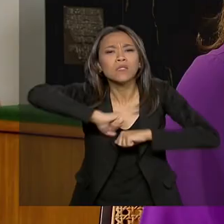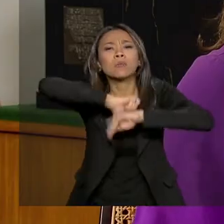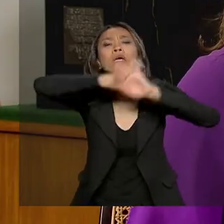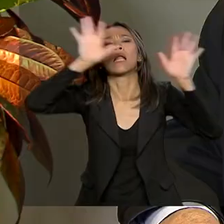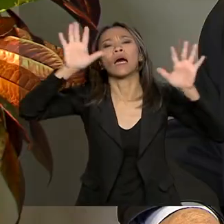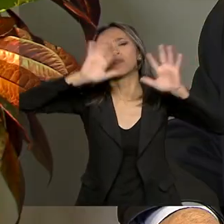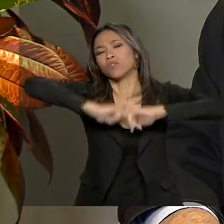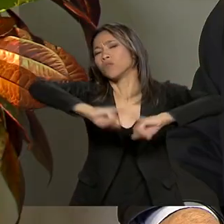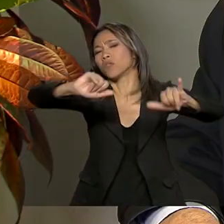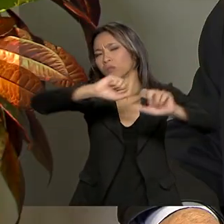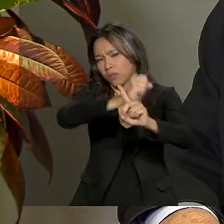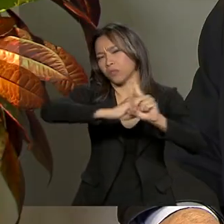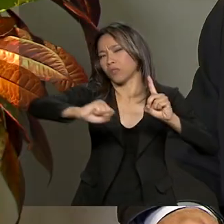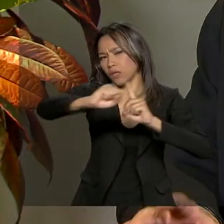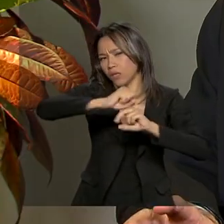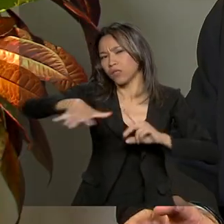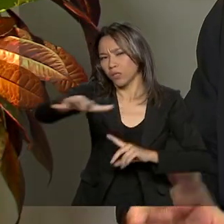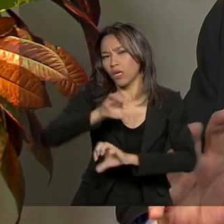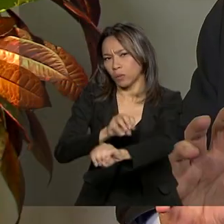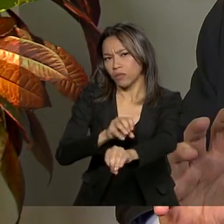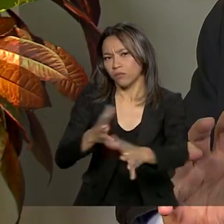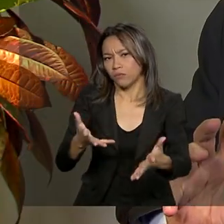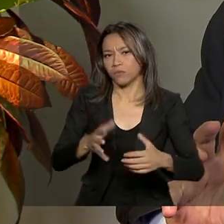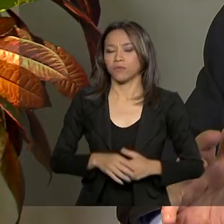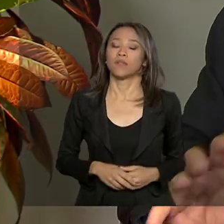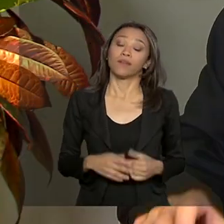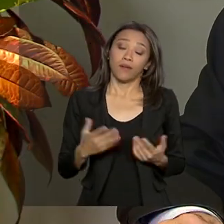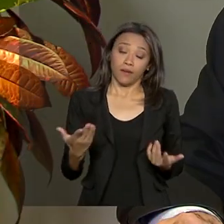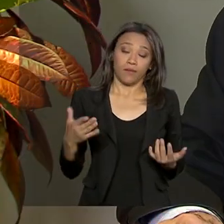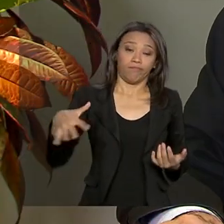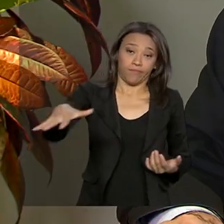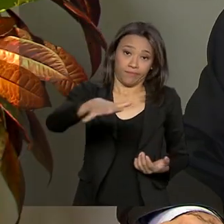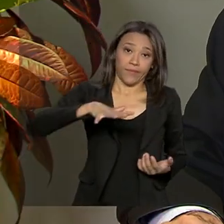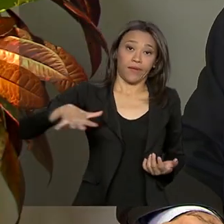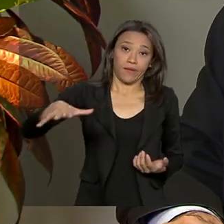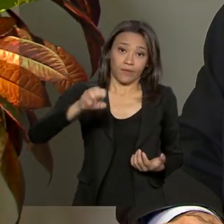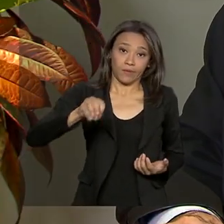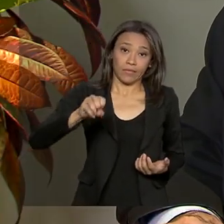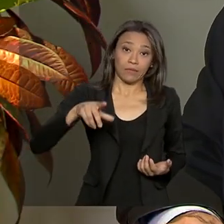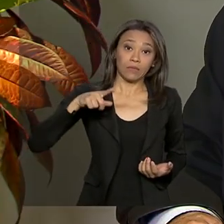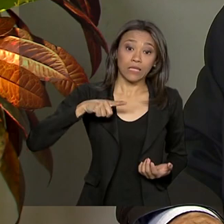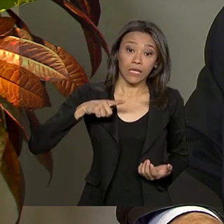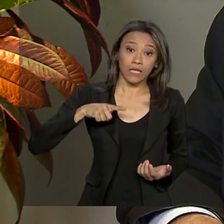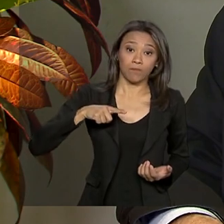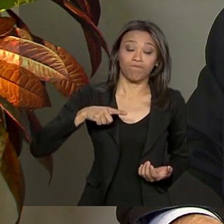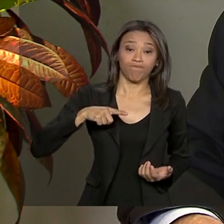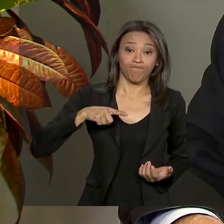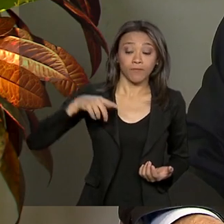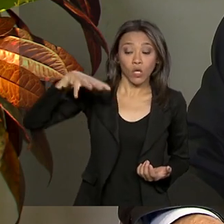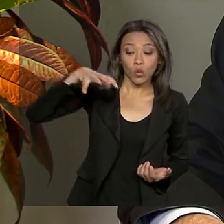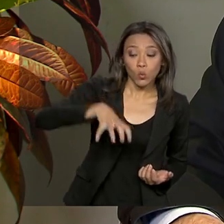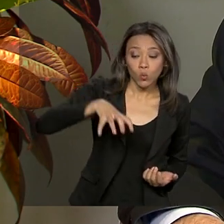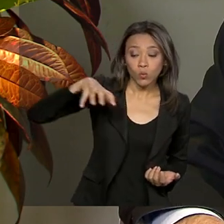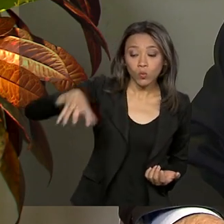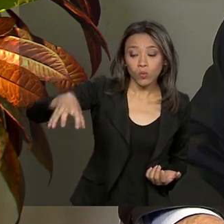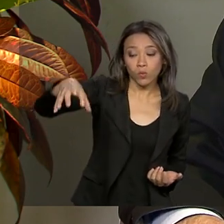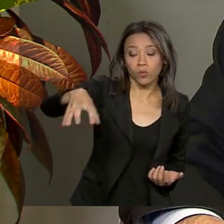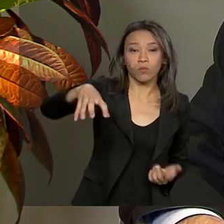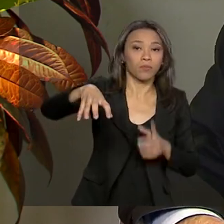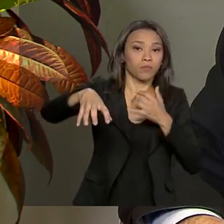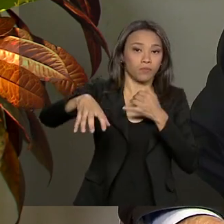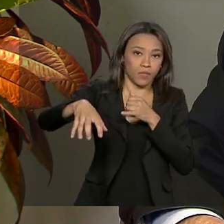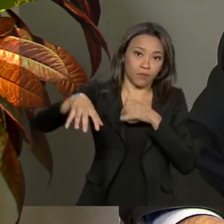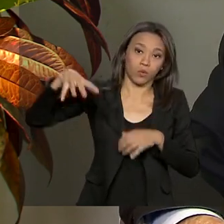educação? É, e a própria educação, ela tem, assim, núcleos muito caracterizados. É o núcleo das escolas